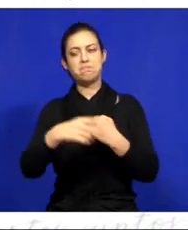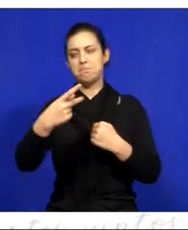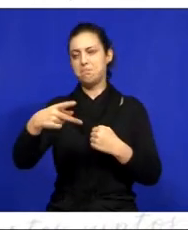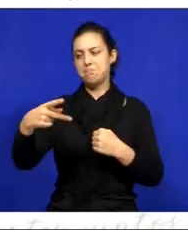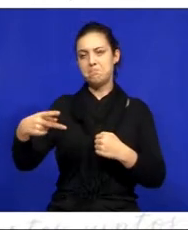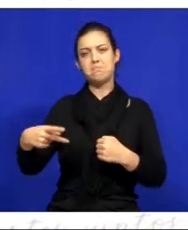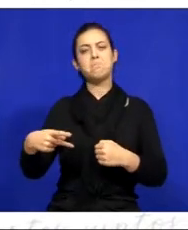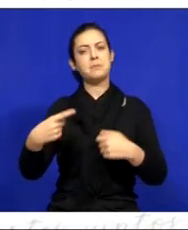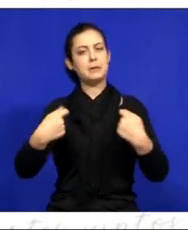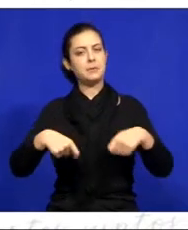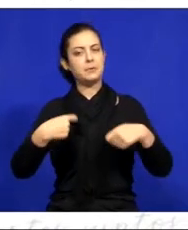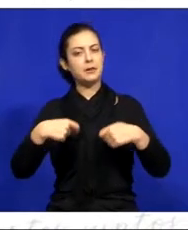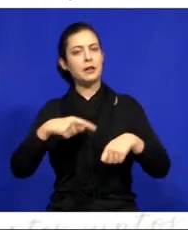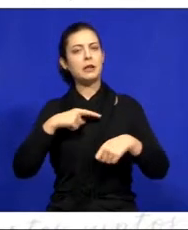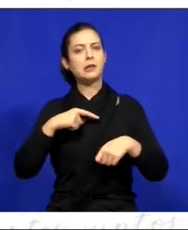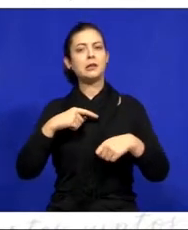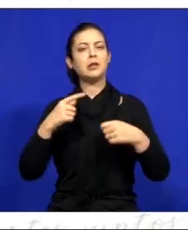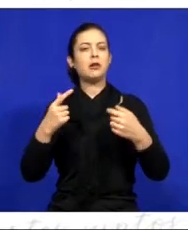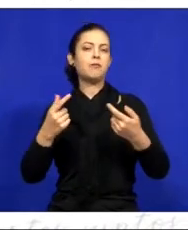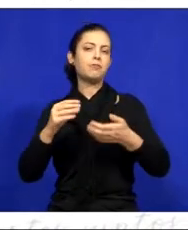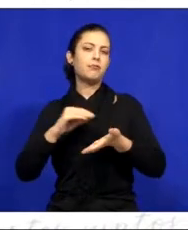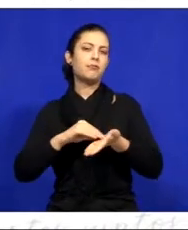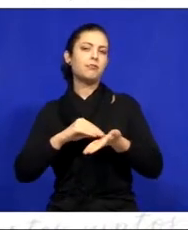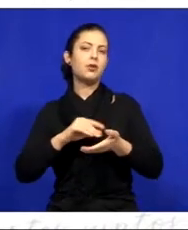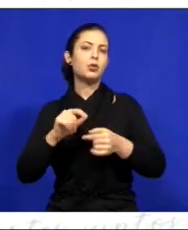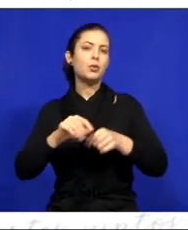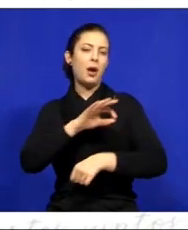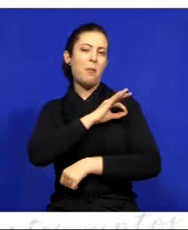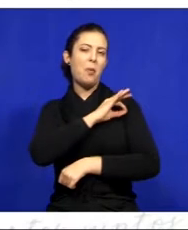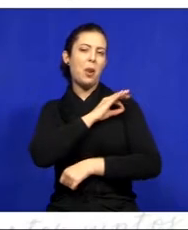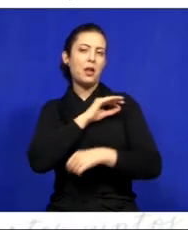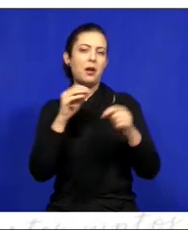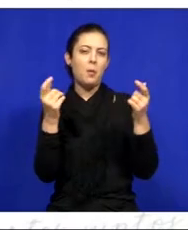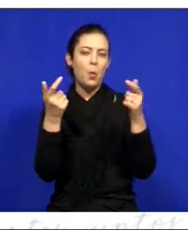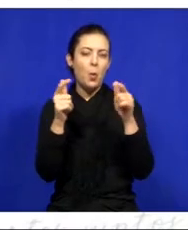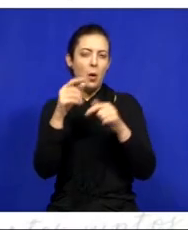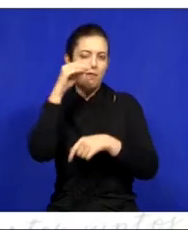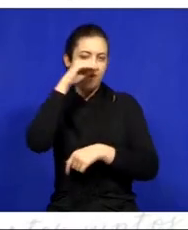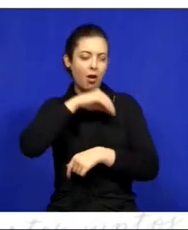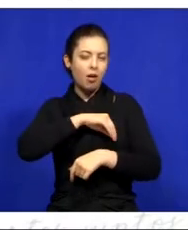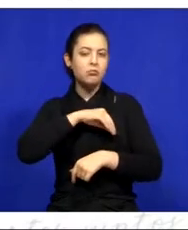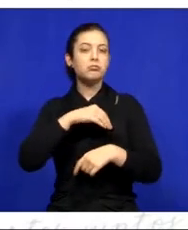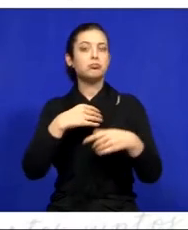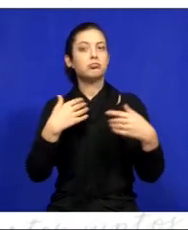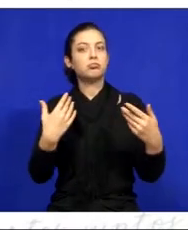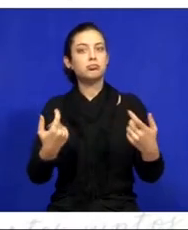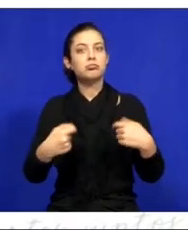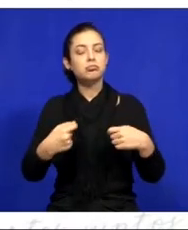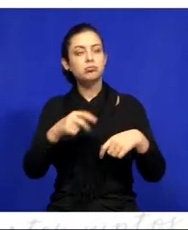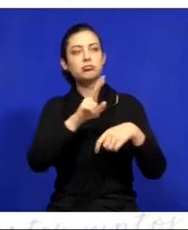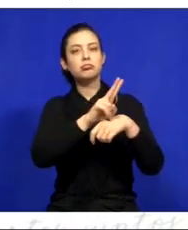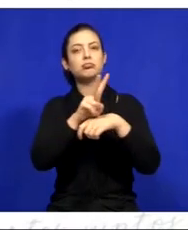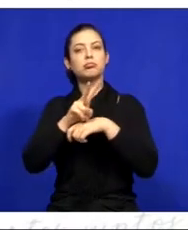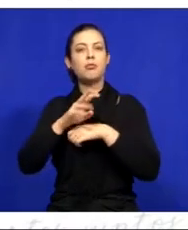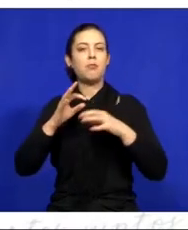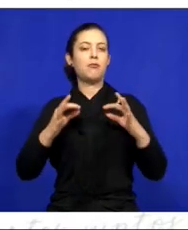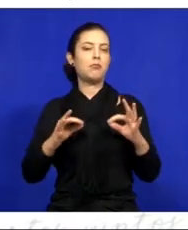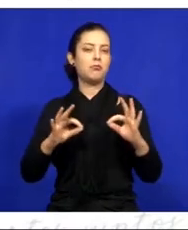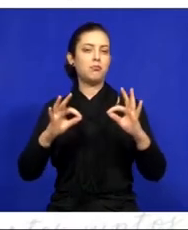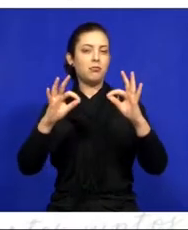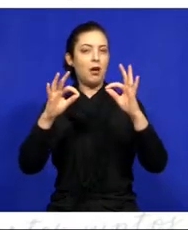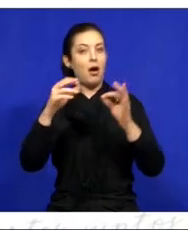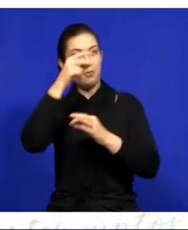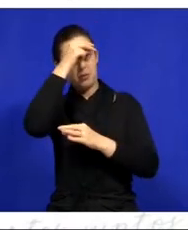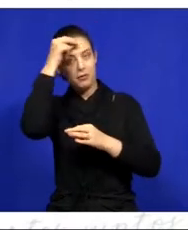já que nós temos aí um déficit muito grande de policiamento na nossa região. Então, a Prefeitura agora vem com